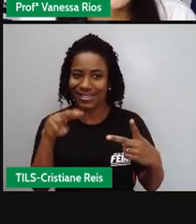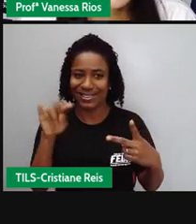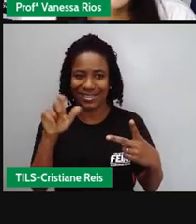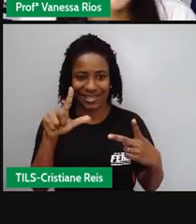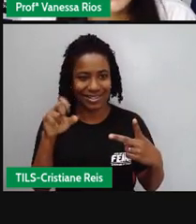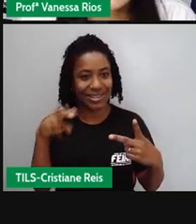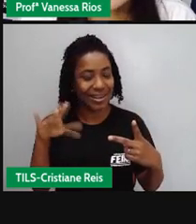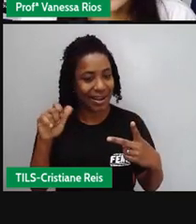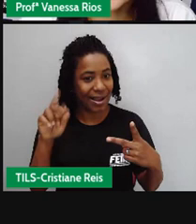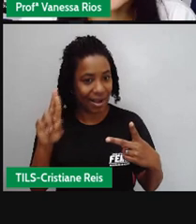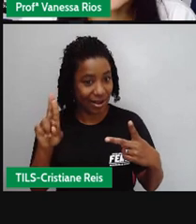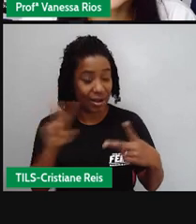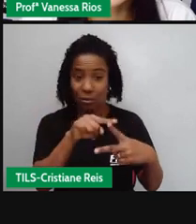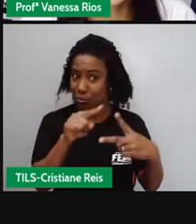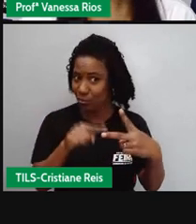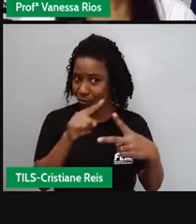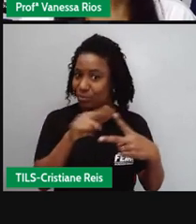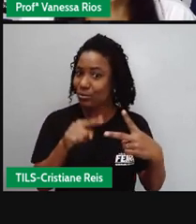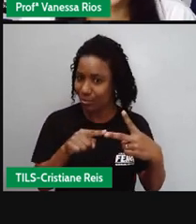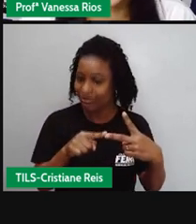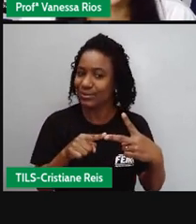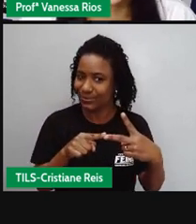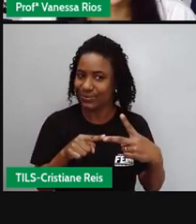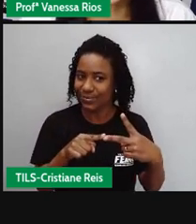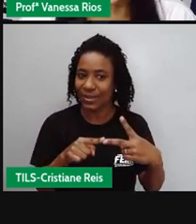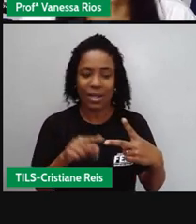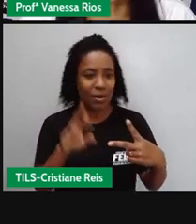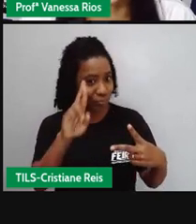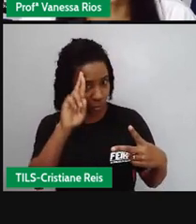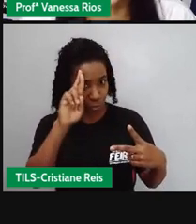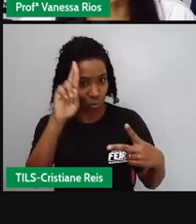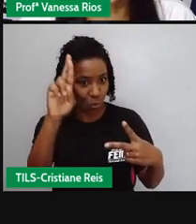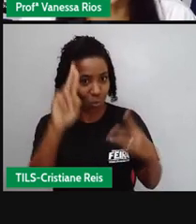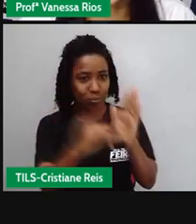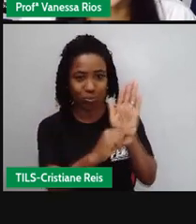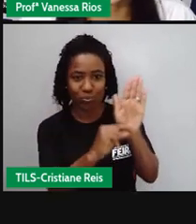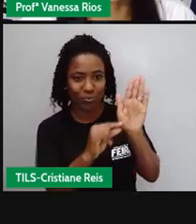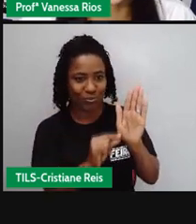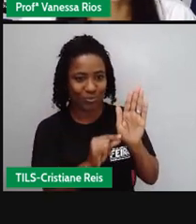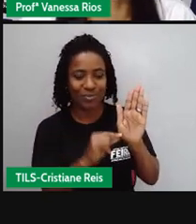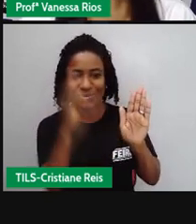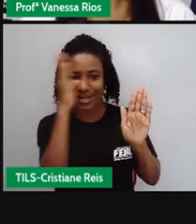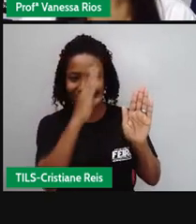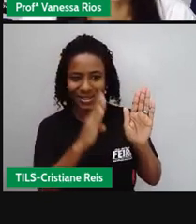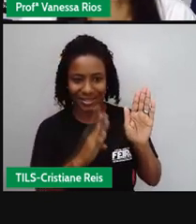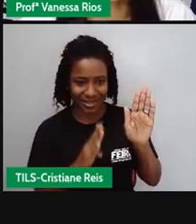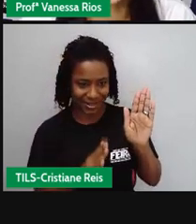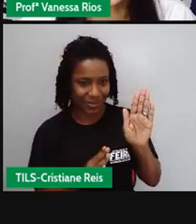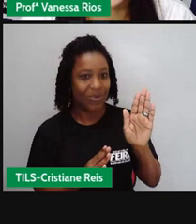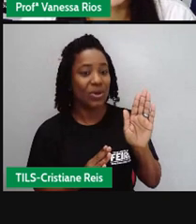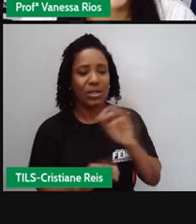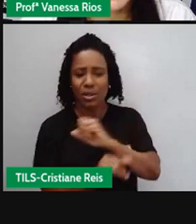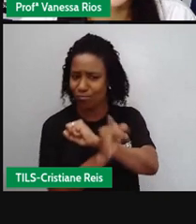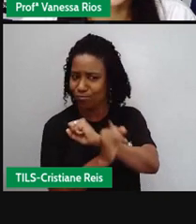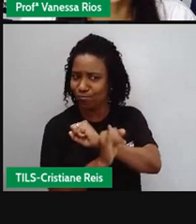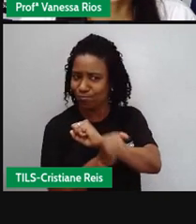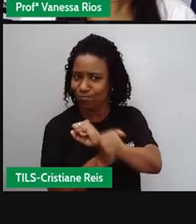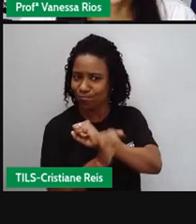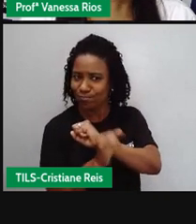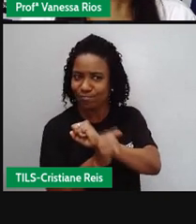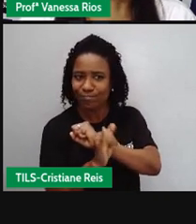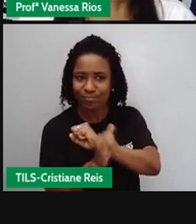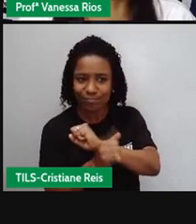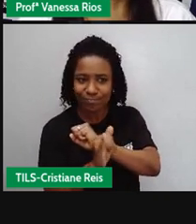Entre os mais importantes autores brasileiros que tornaram a crônica uma das suas ferramentas de trabalho